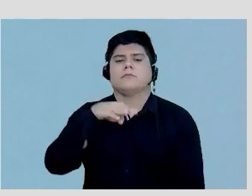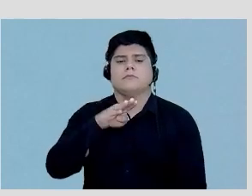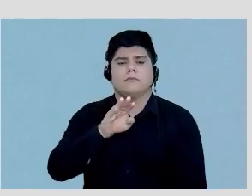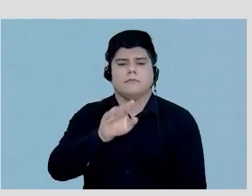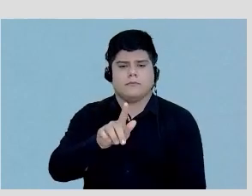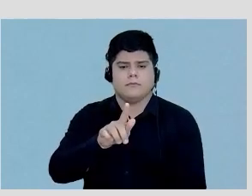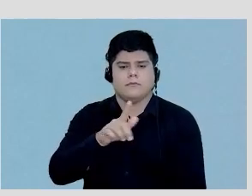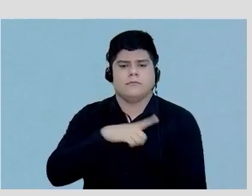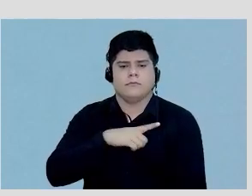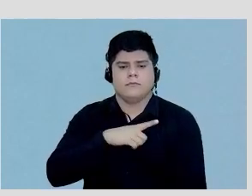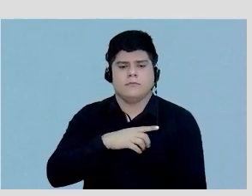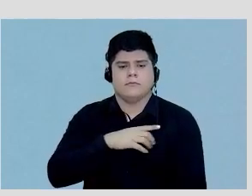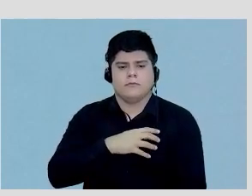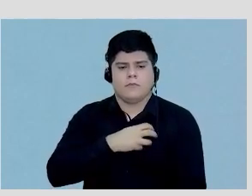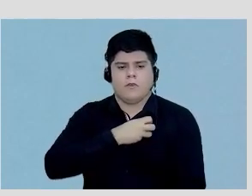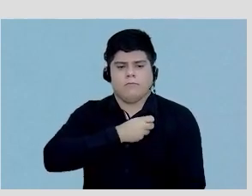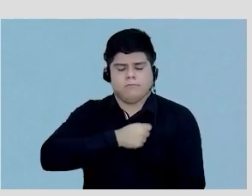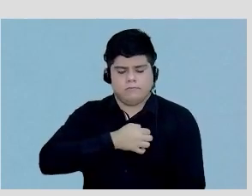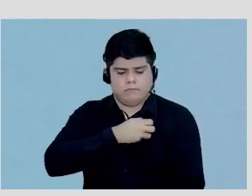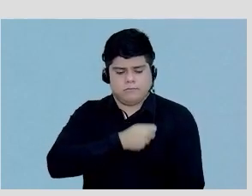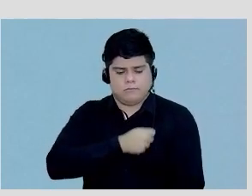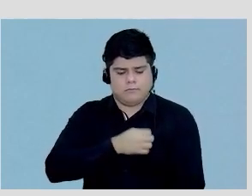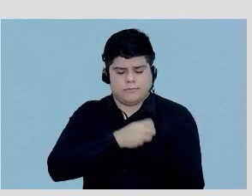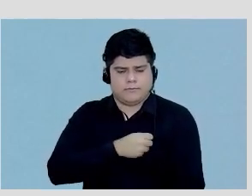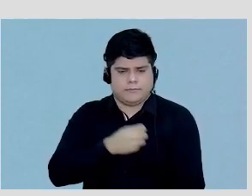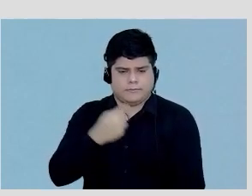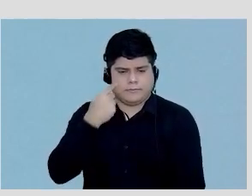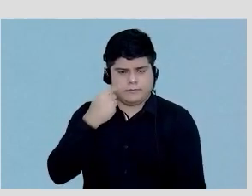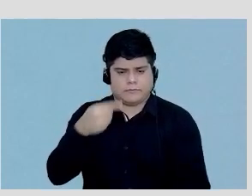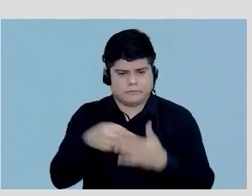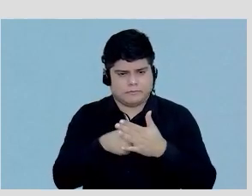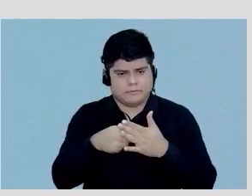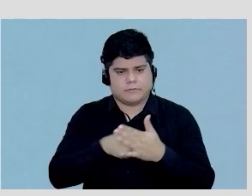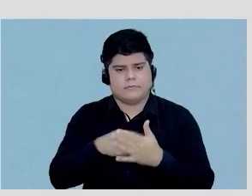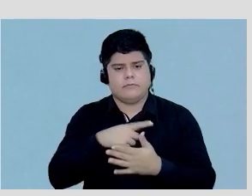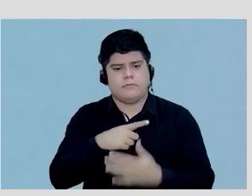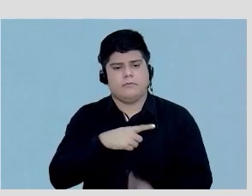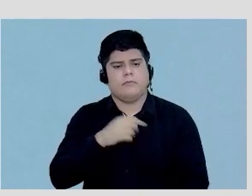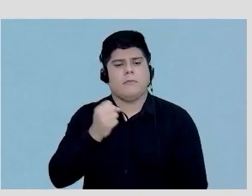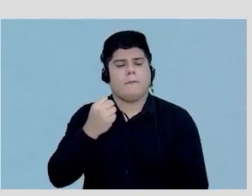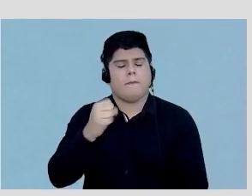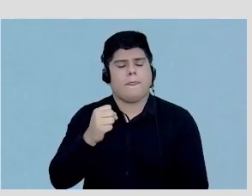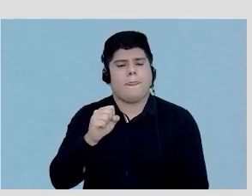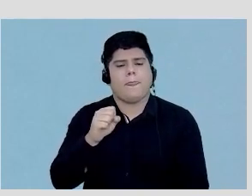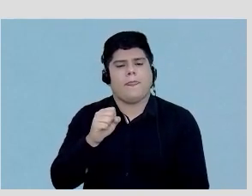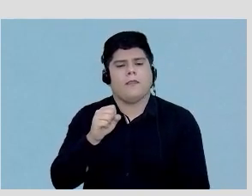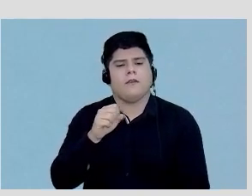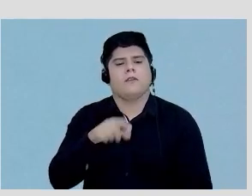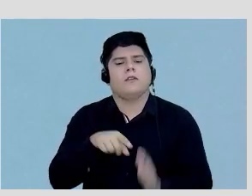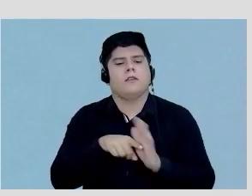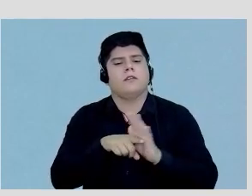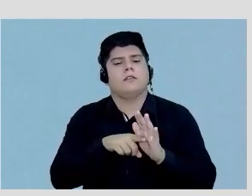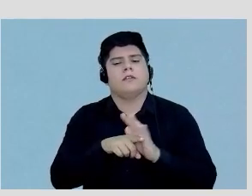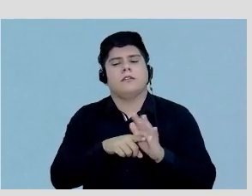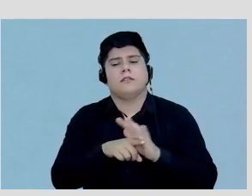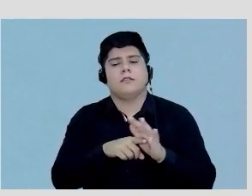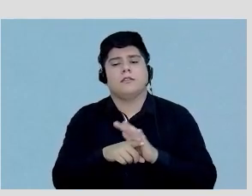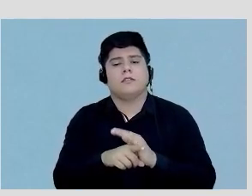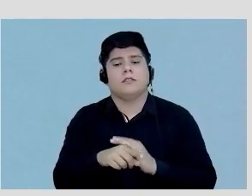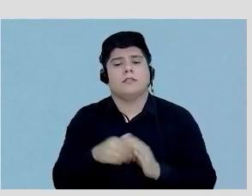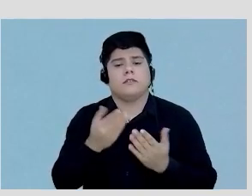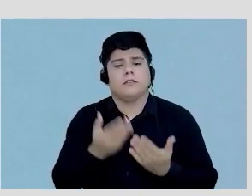exames com ventriculografia, e exames que estão crescendo muito, né? A teve oito exames aqui, com a pesquisa da